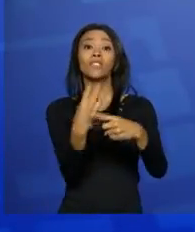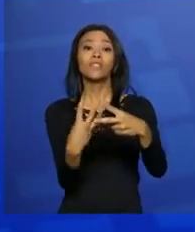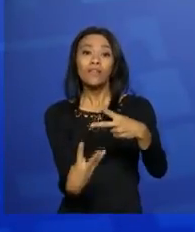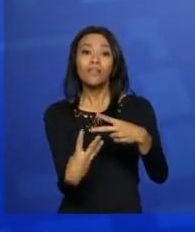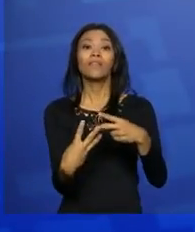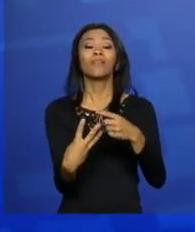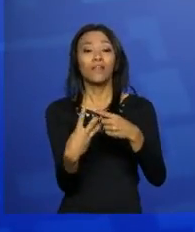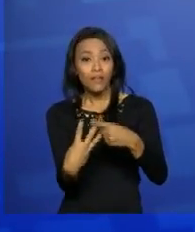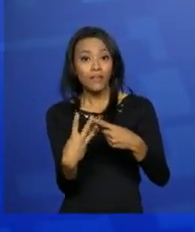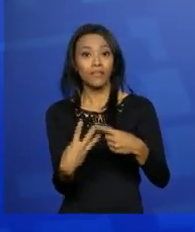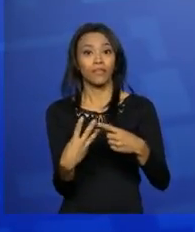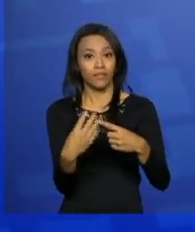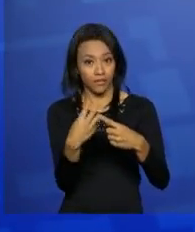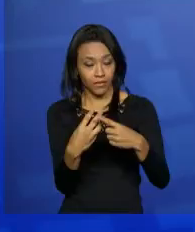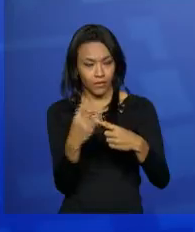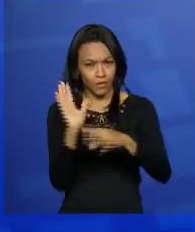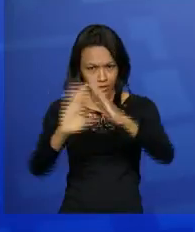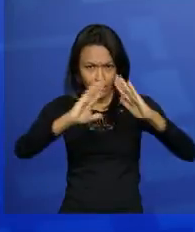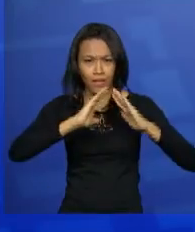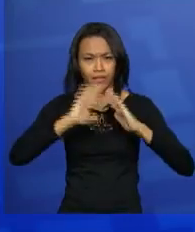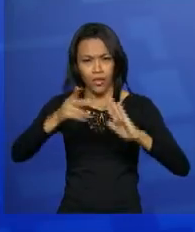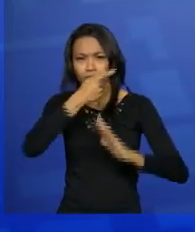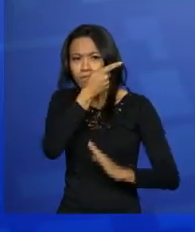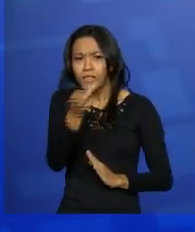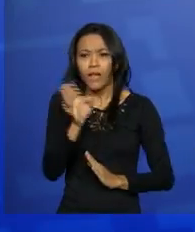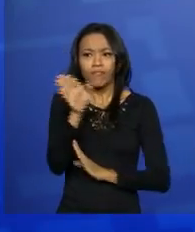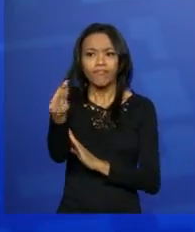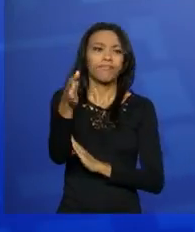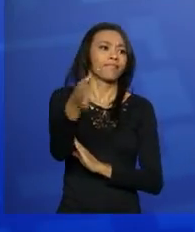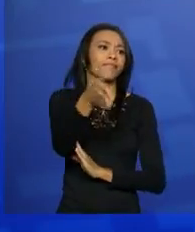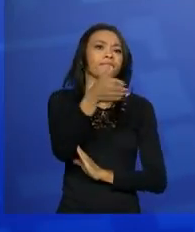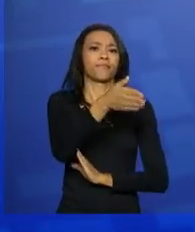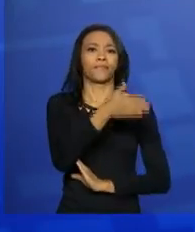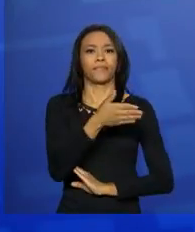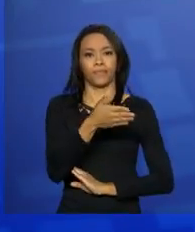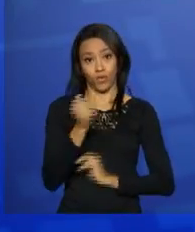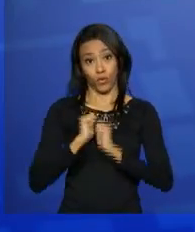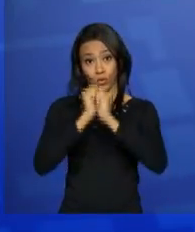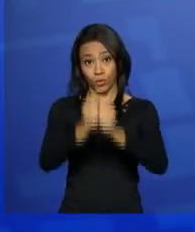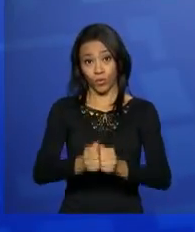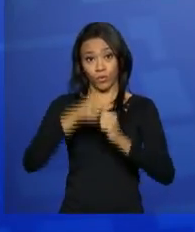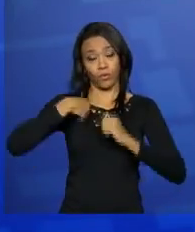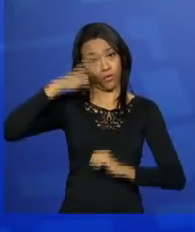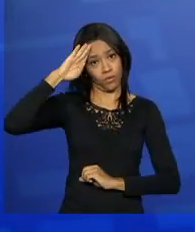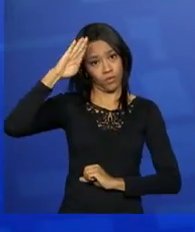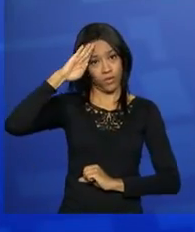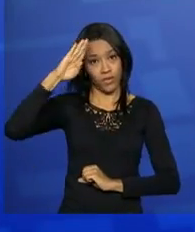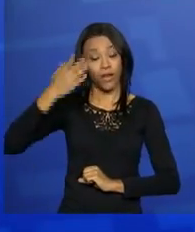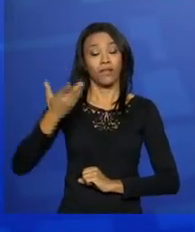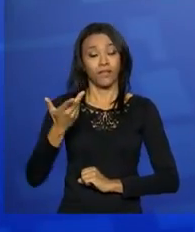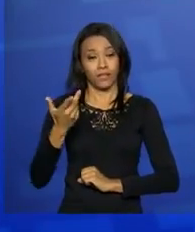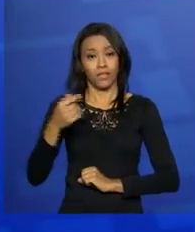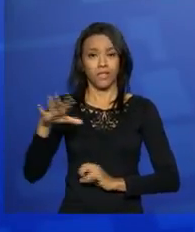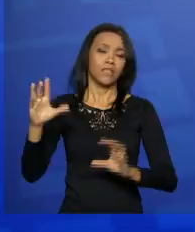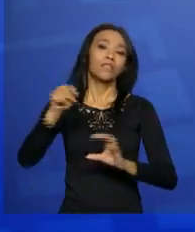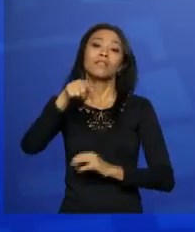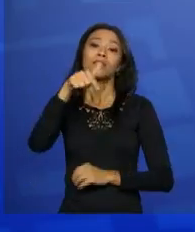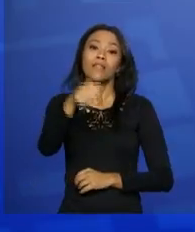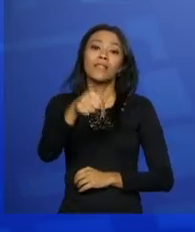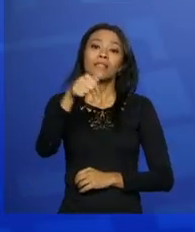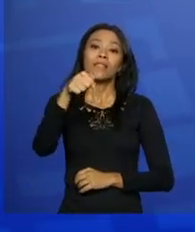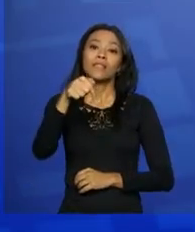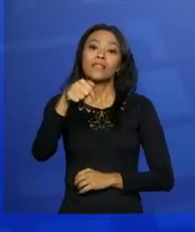imóveis urbanos, já receberam pelo menos uma visita dos agentes comunitários de saúde junto com os militares. Isso corresponde a 67%